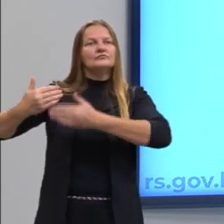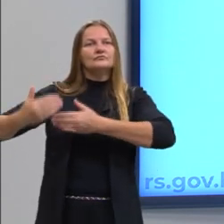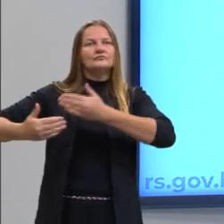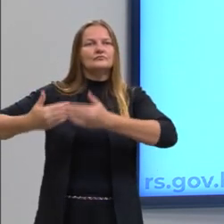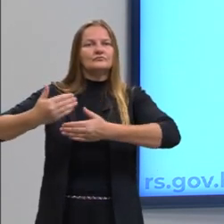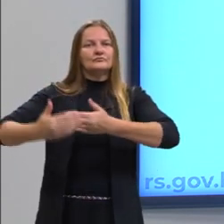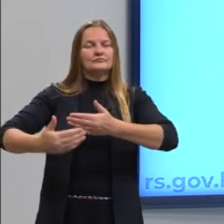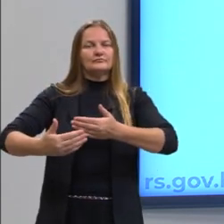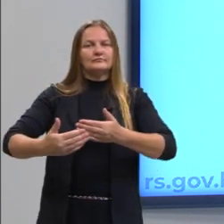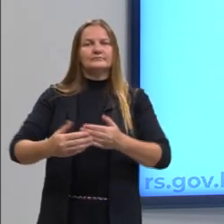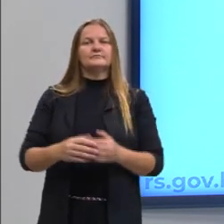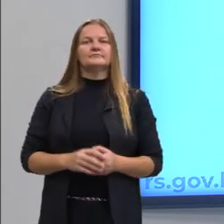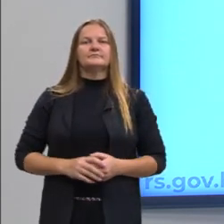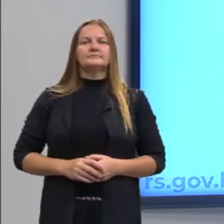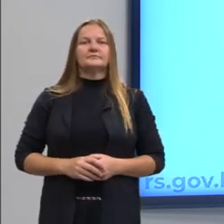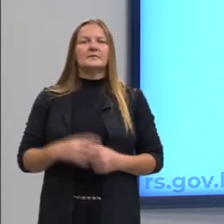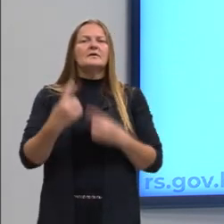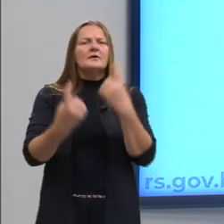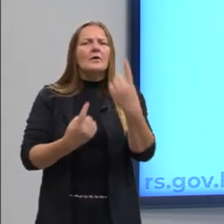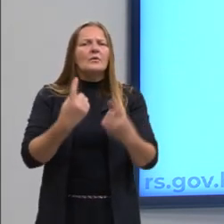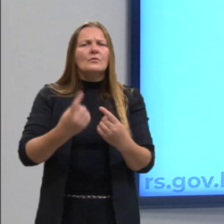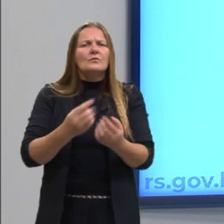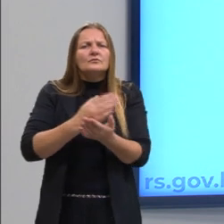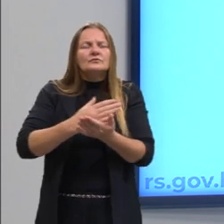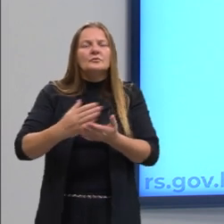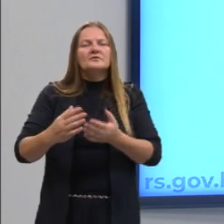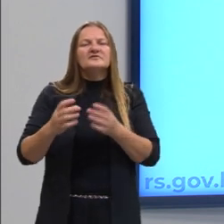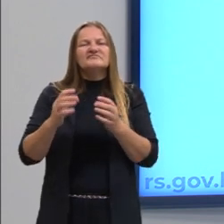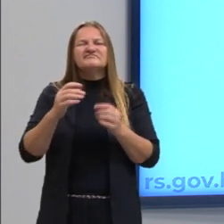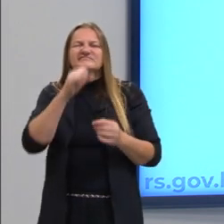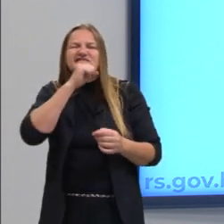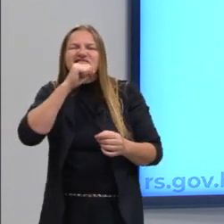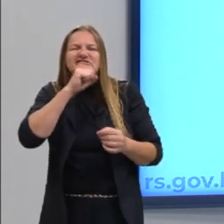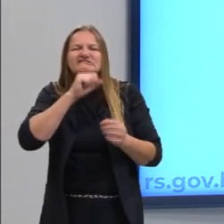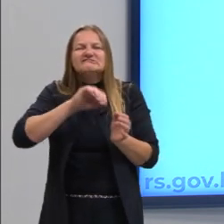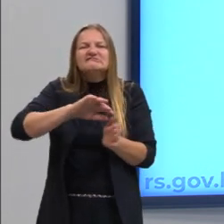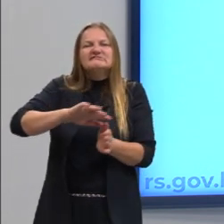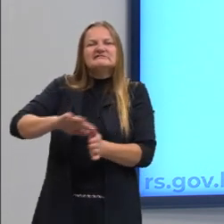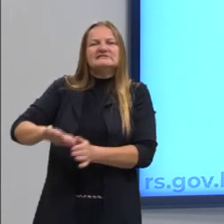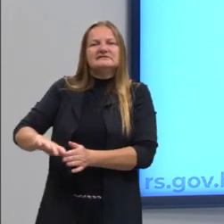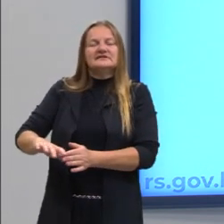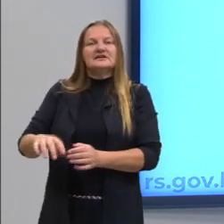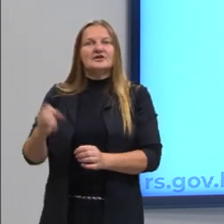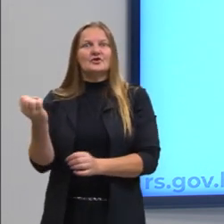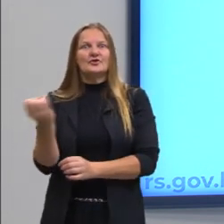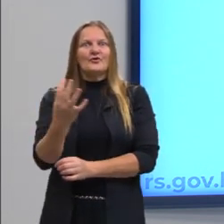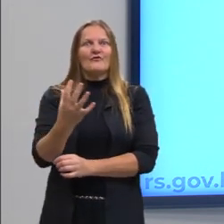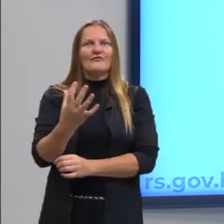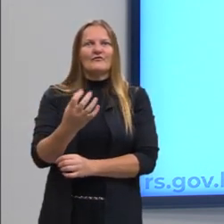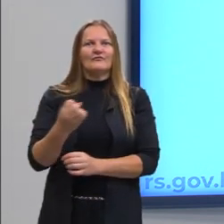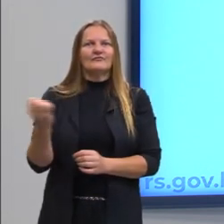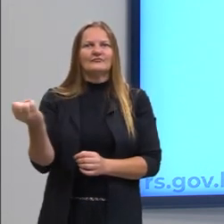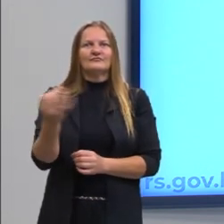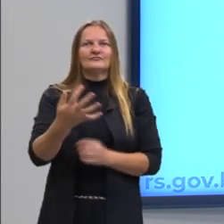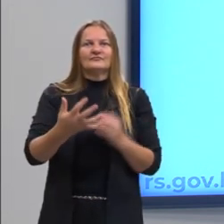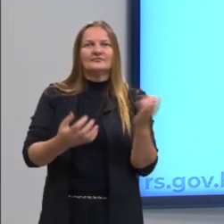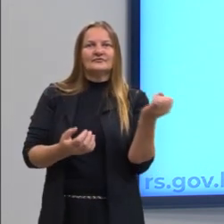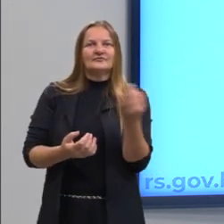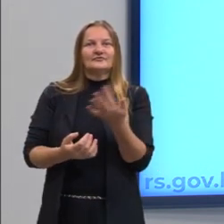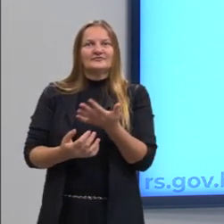transcorrendo. Alguns vão entrar em desuso, vão surgindo outros novos. E eles vão utilizar